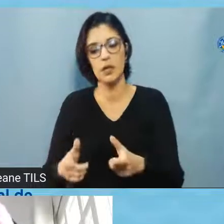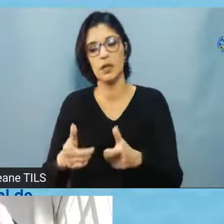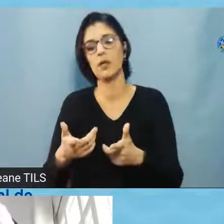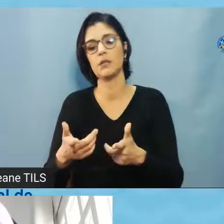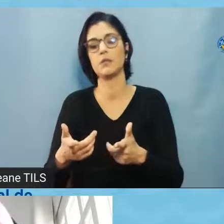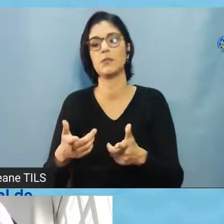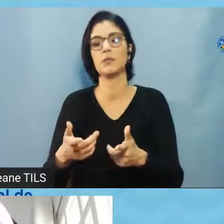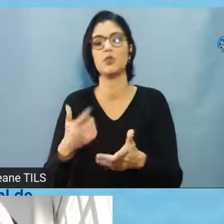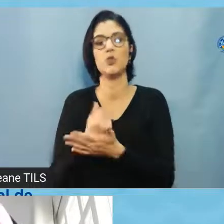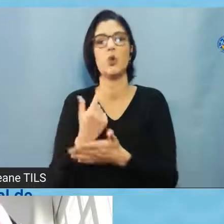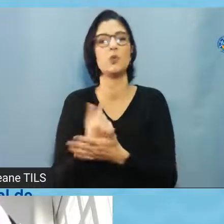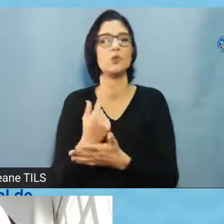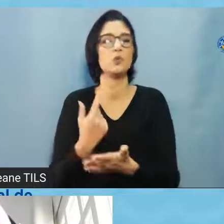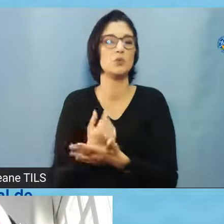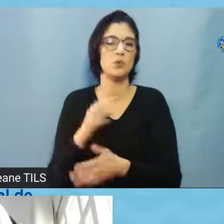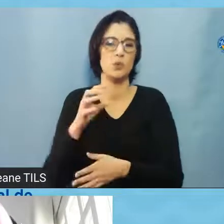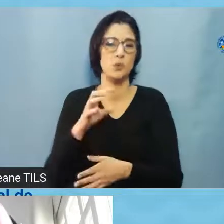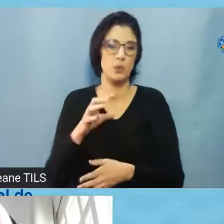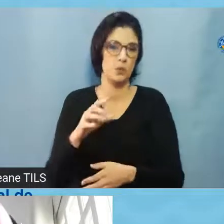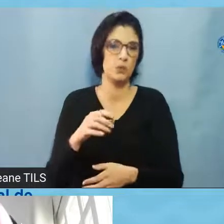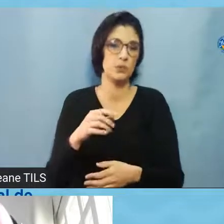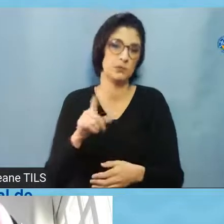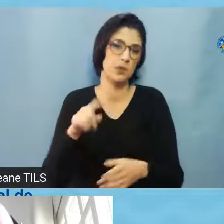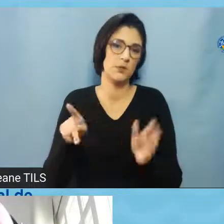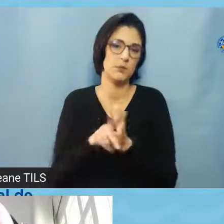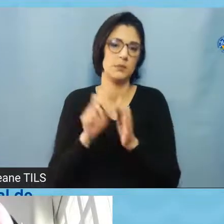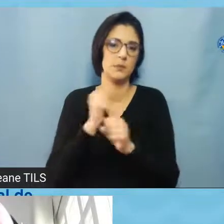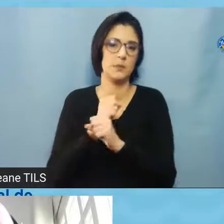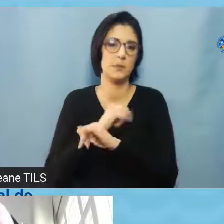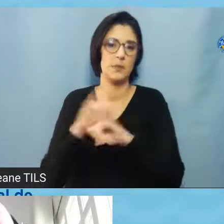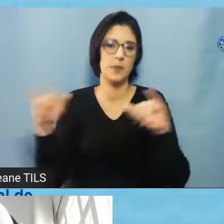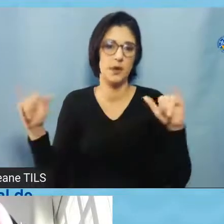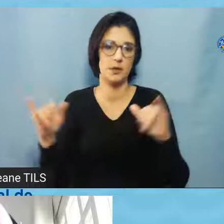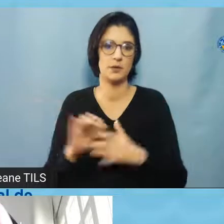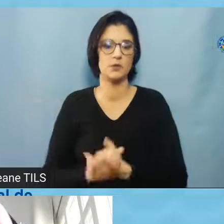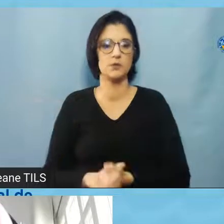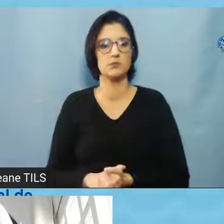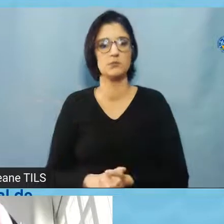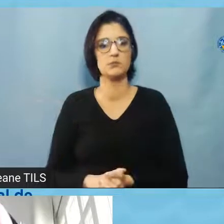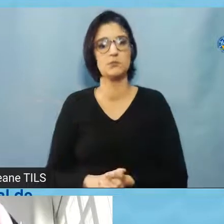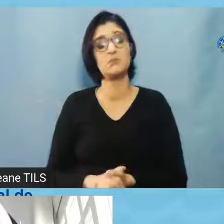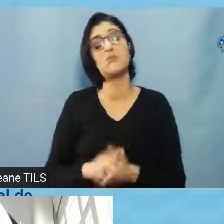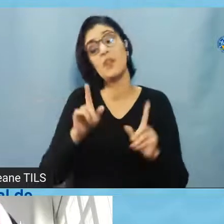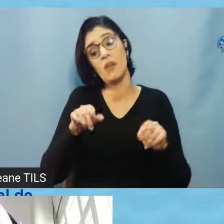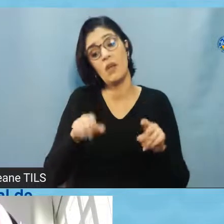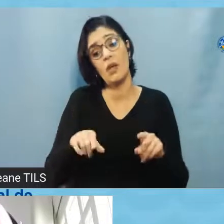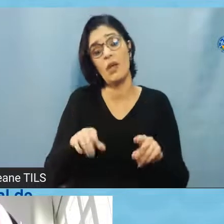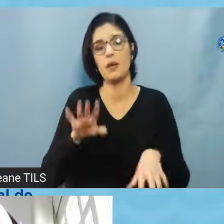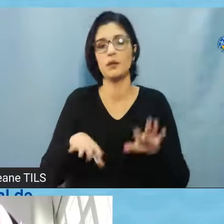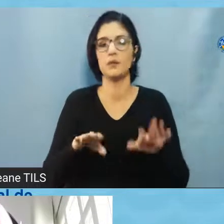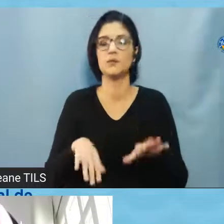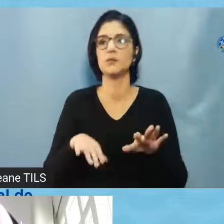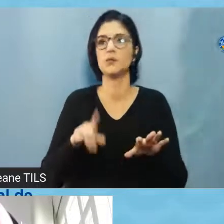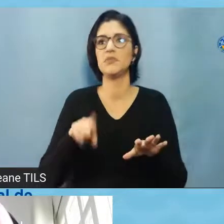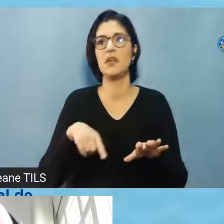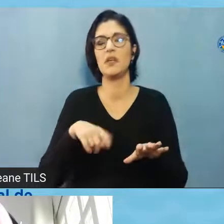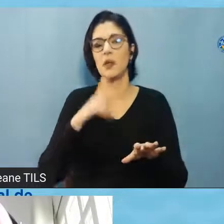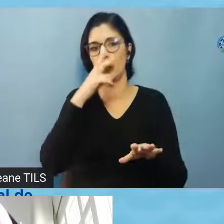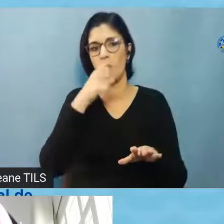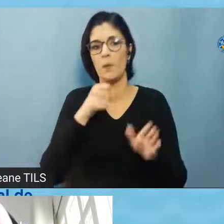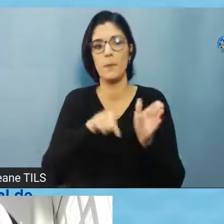né? É, pelo que tu está me colocando, assim, me parece que na maioria das vezes se enquadra nessas pesquisas de opinião, né, então, não precisaria de